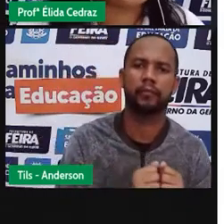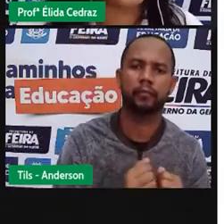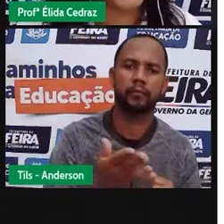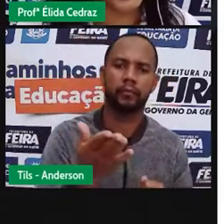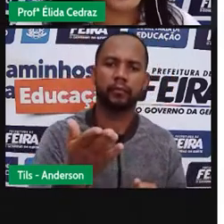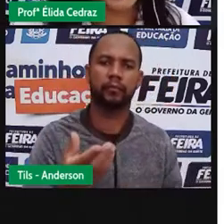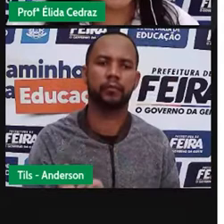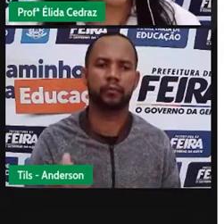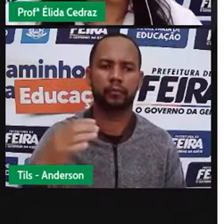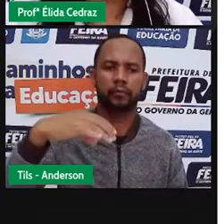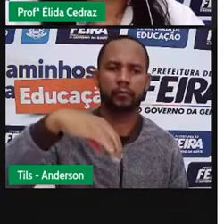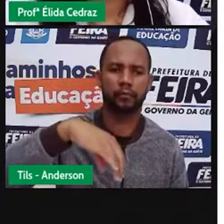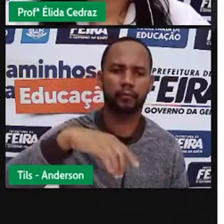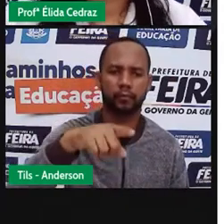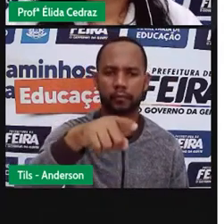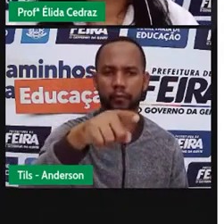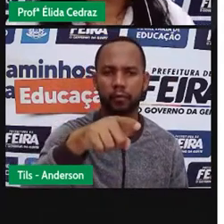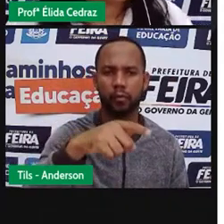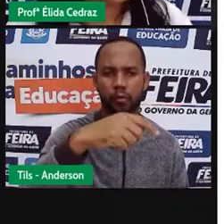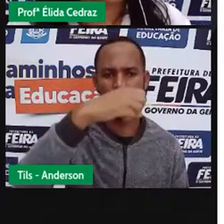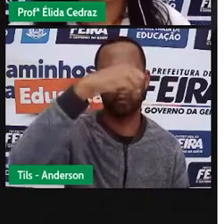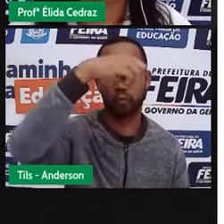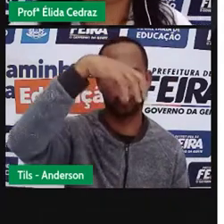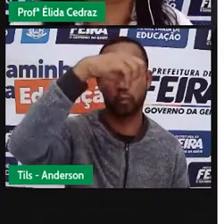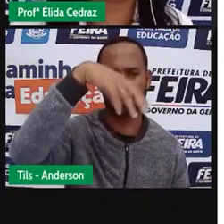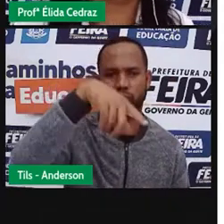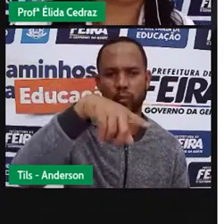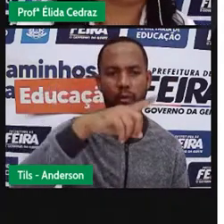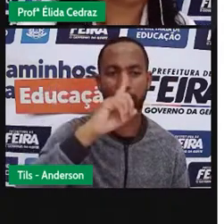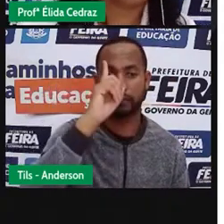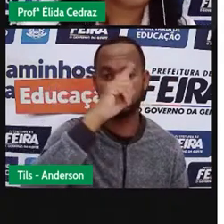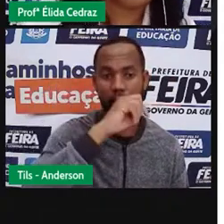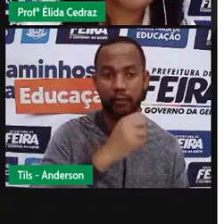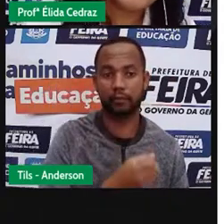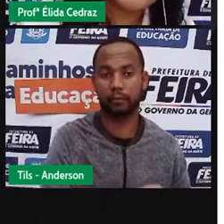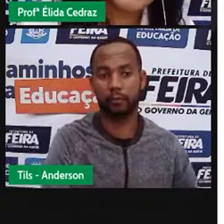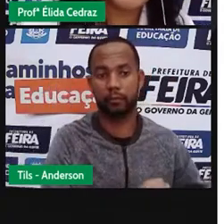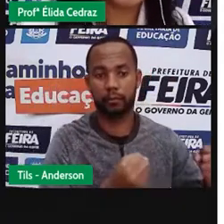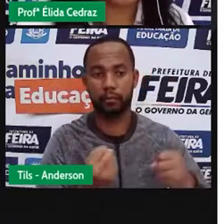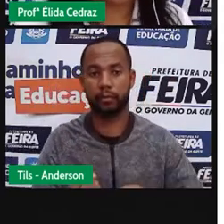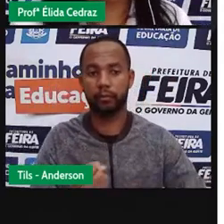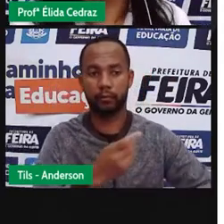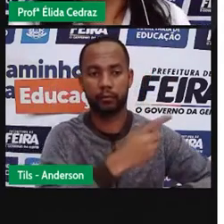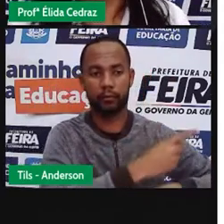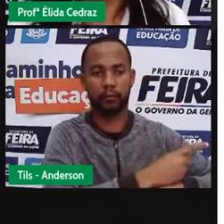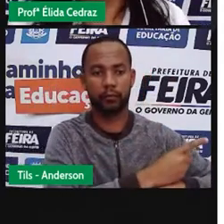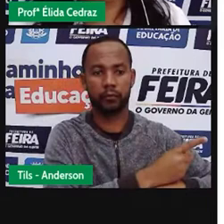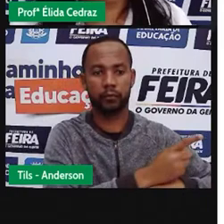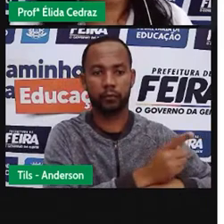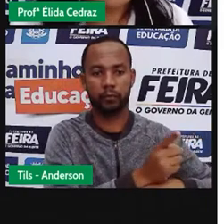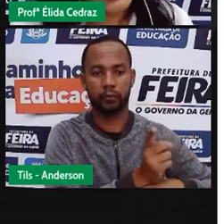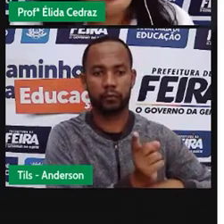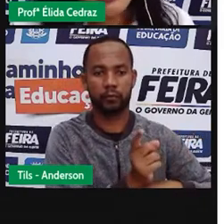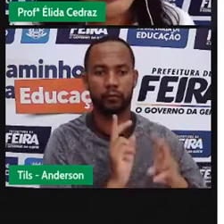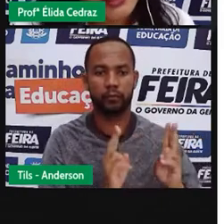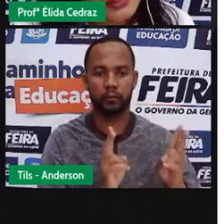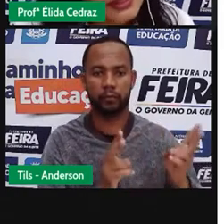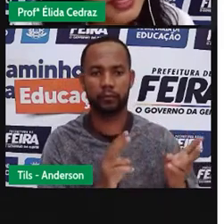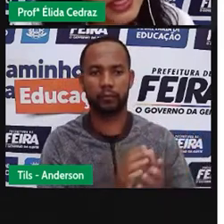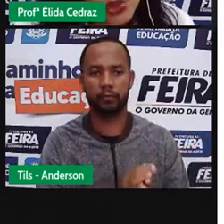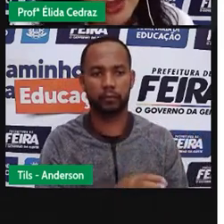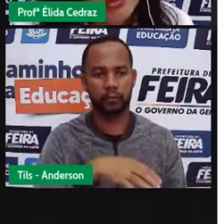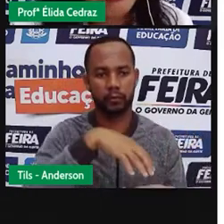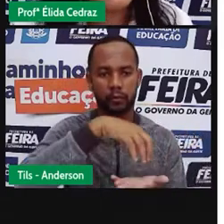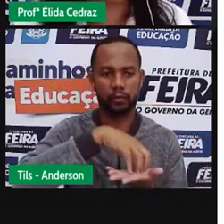Geralmente, o relógio do sol era numa base grande e estava fixada. Num ponto central da